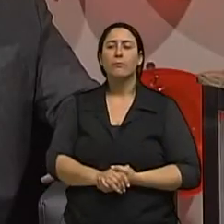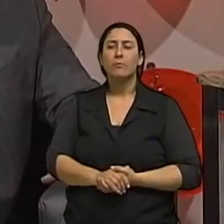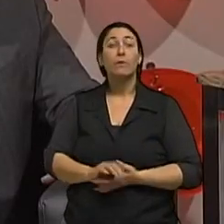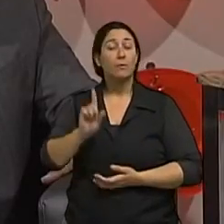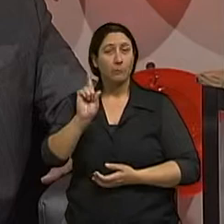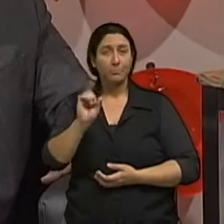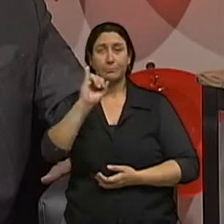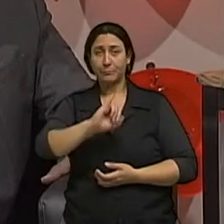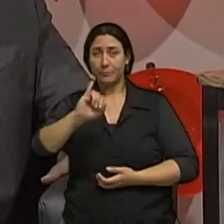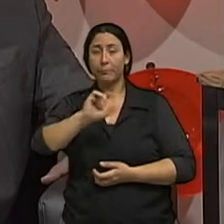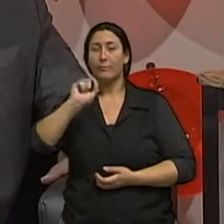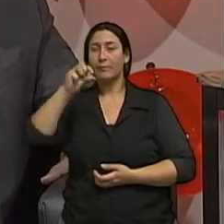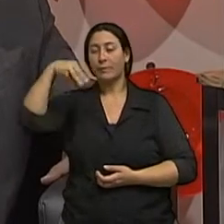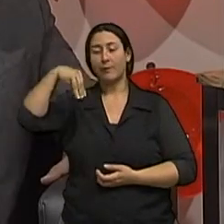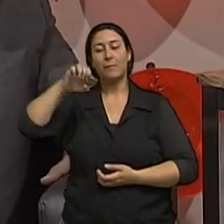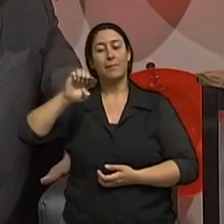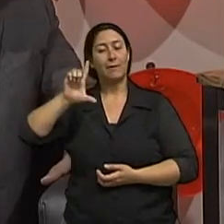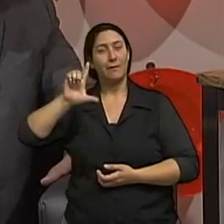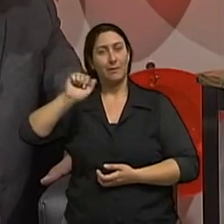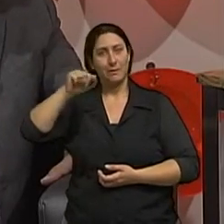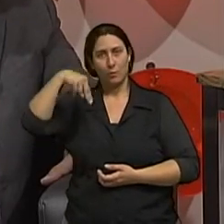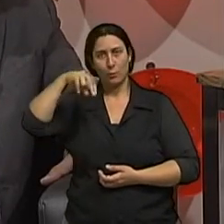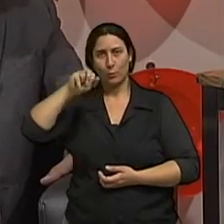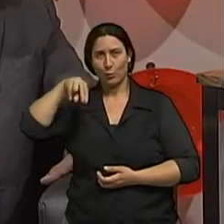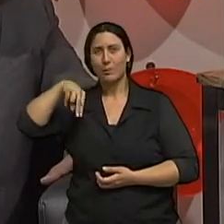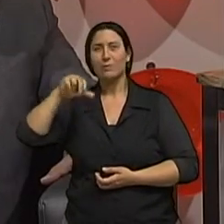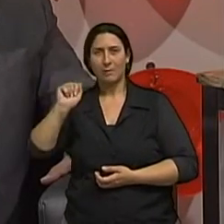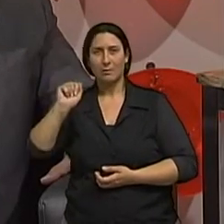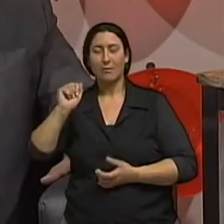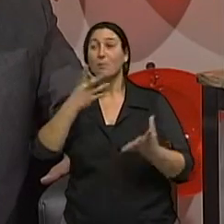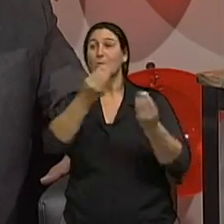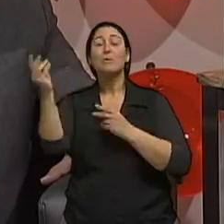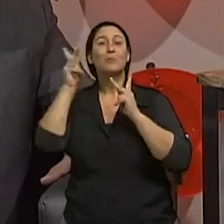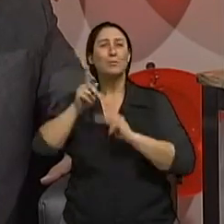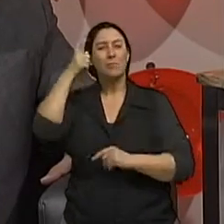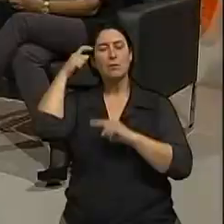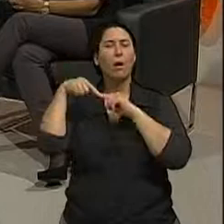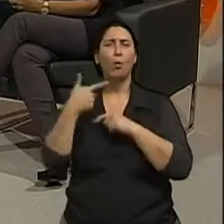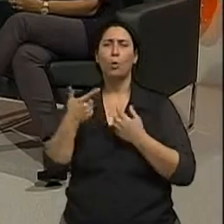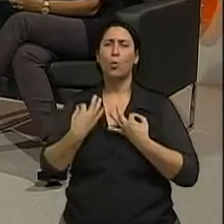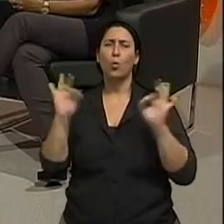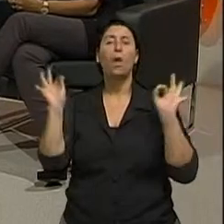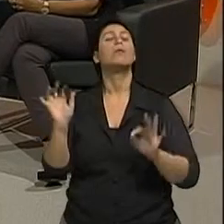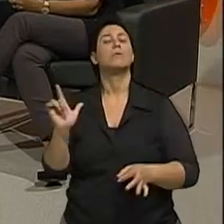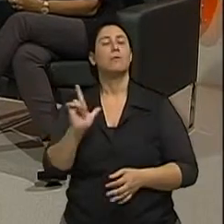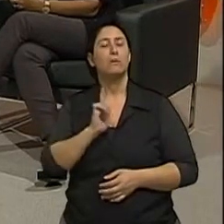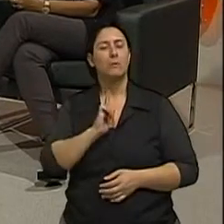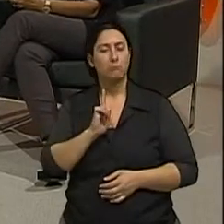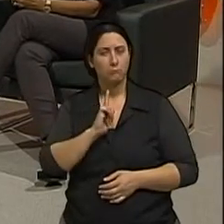melanoma é uma doença potencialmente curável ouviram gente é uma doença